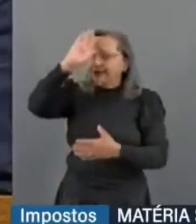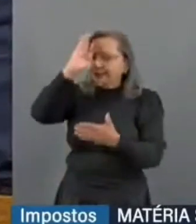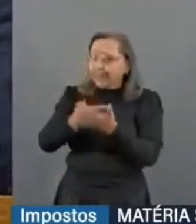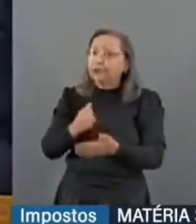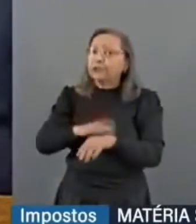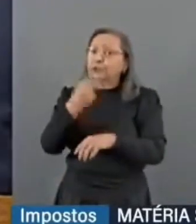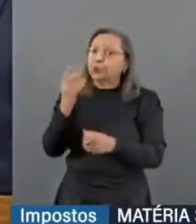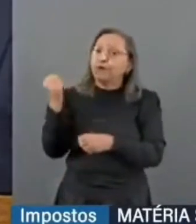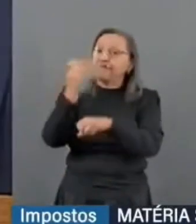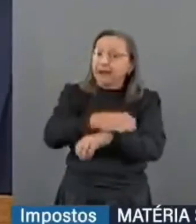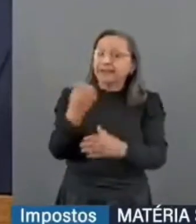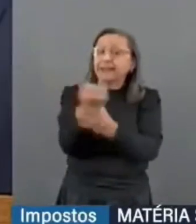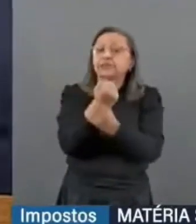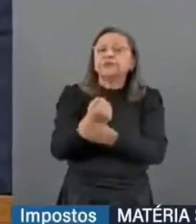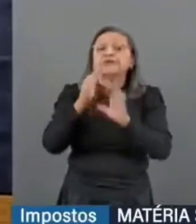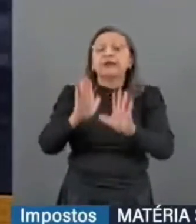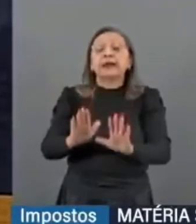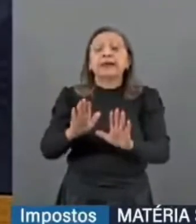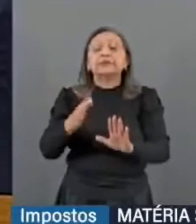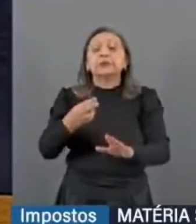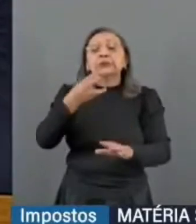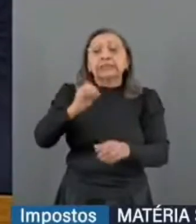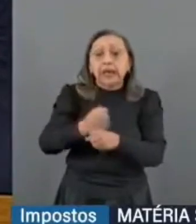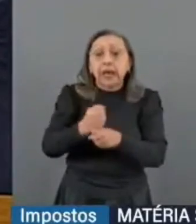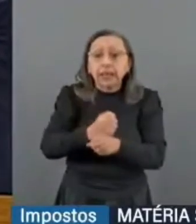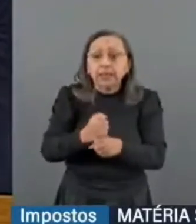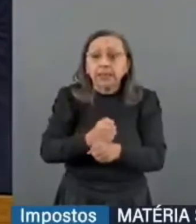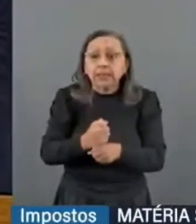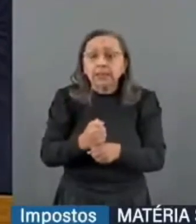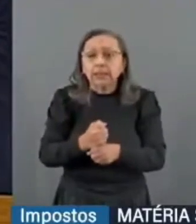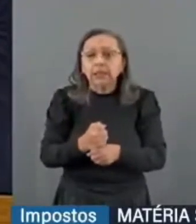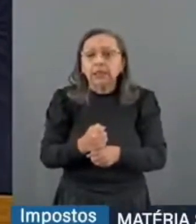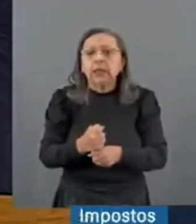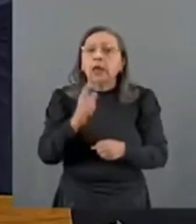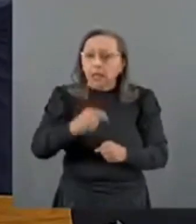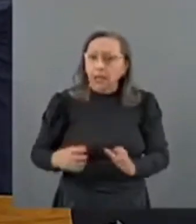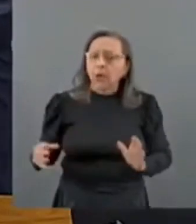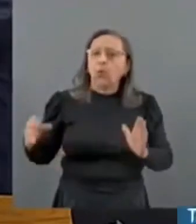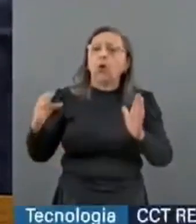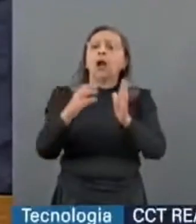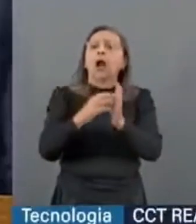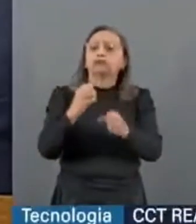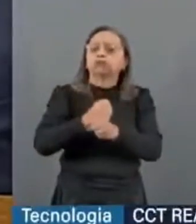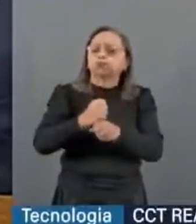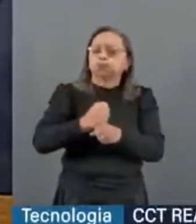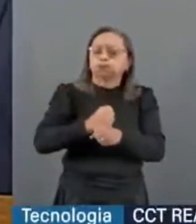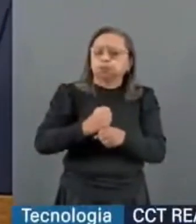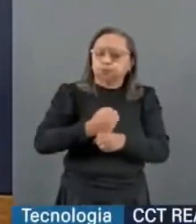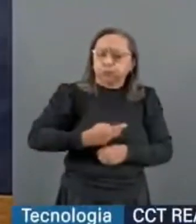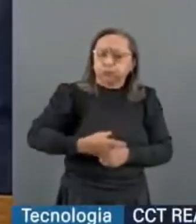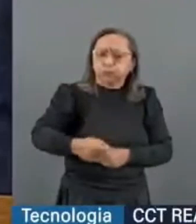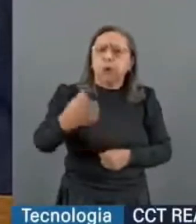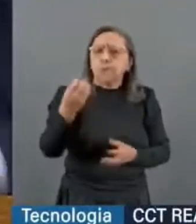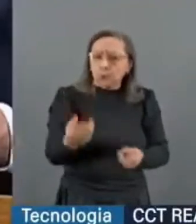garantida. E o senhor vai ficar lá há praticamente 30 anos. É um cargo longevo de muita